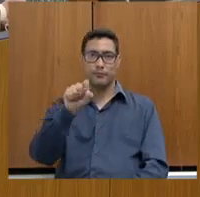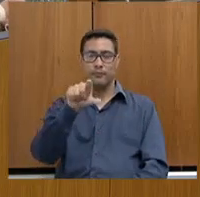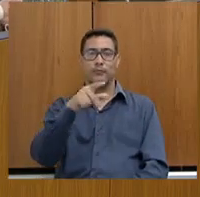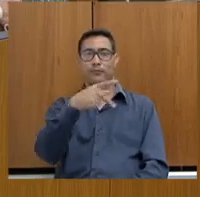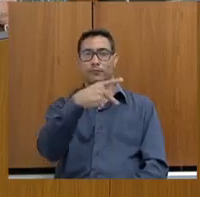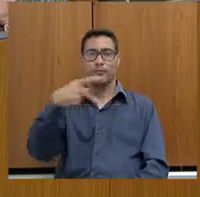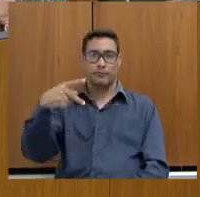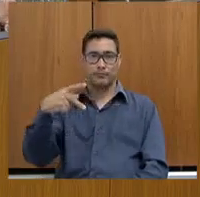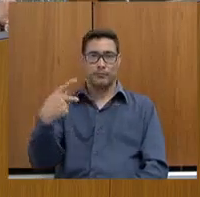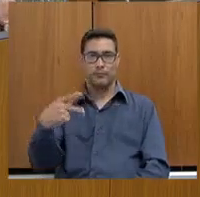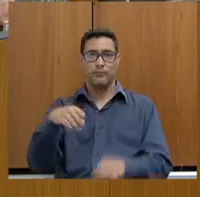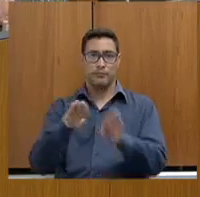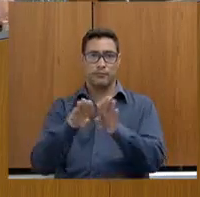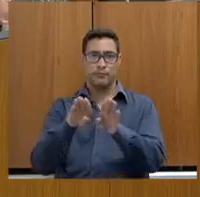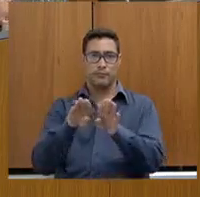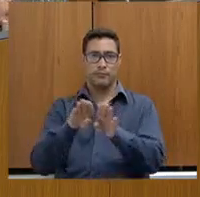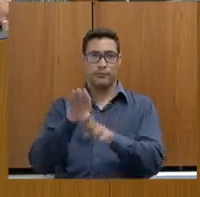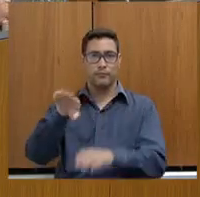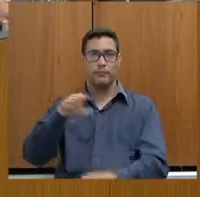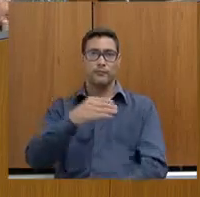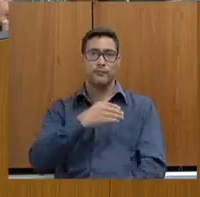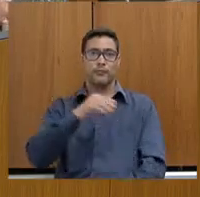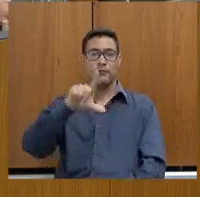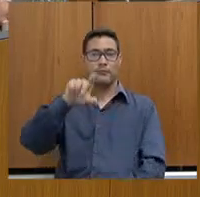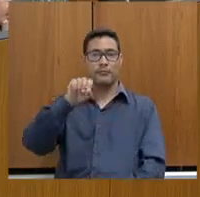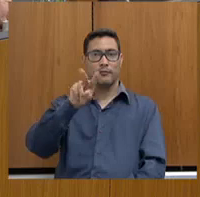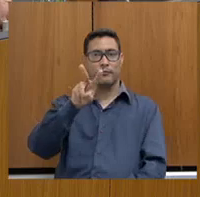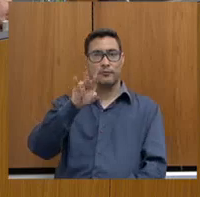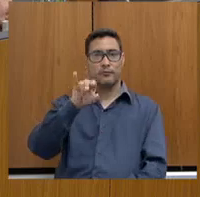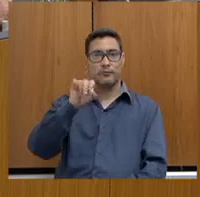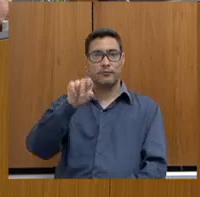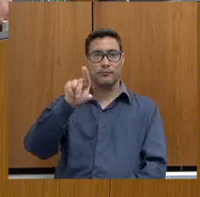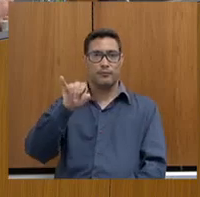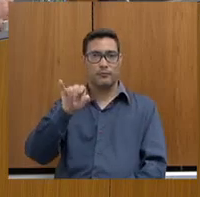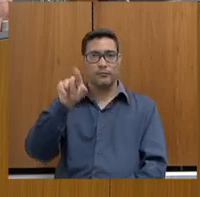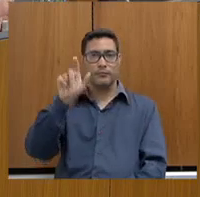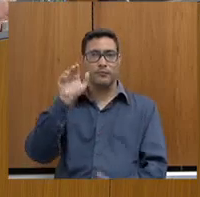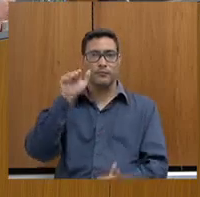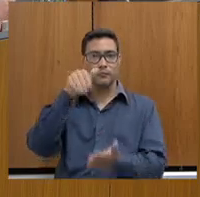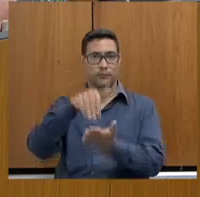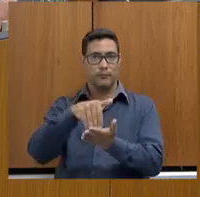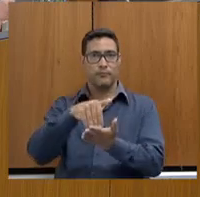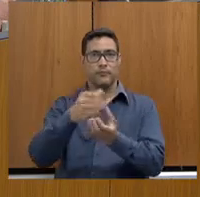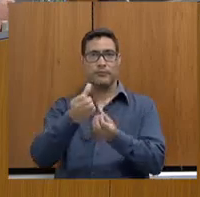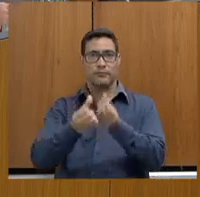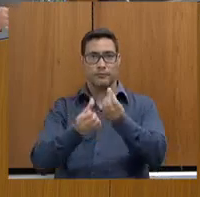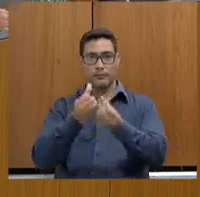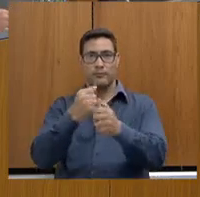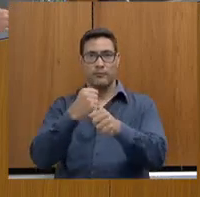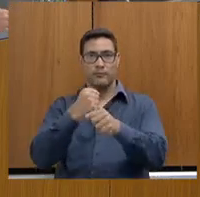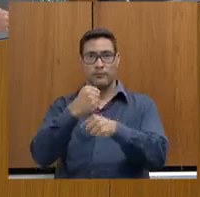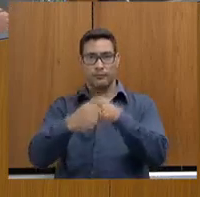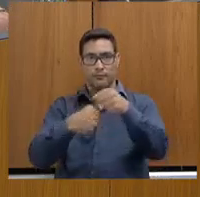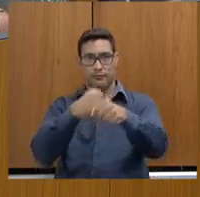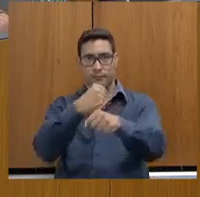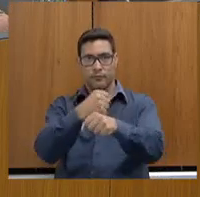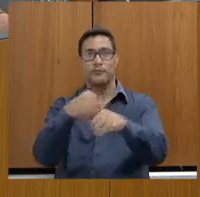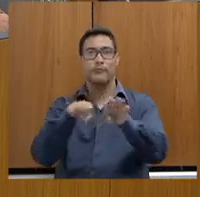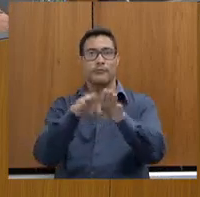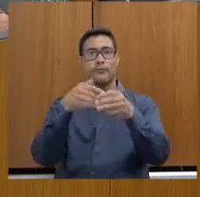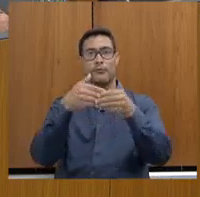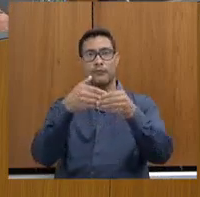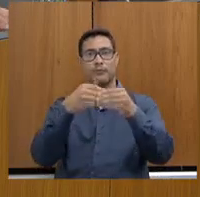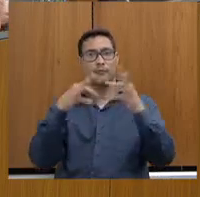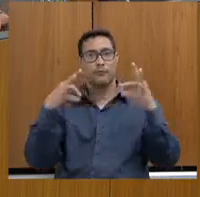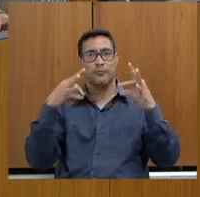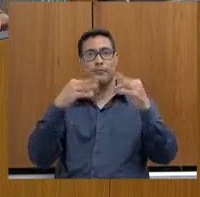querida amiga também, deputada Celise Lavioli, é prazer enorme estar aqui. Sim. Nessa última sessão do ano... Ok, falo sim. Cumprimento a todos aqui que